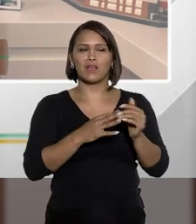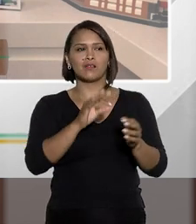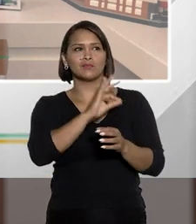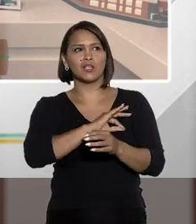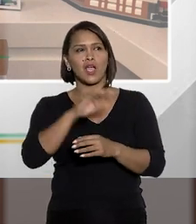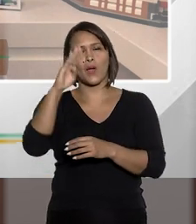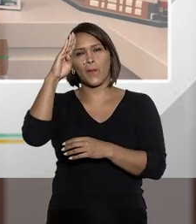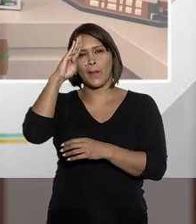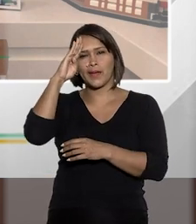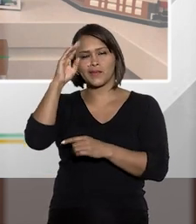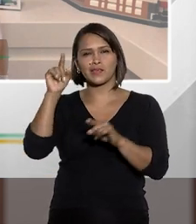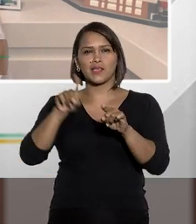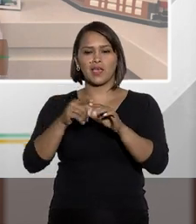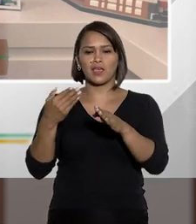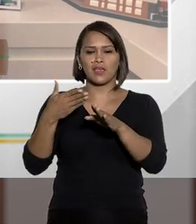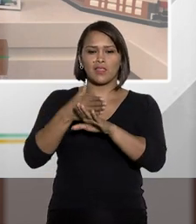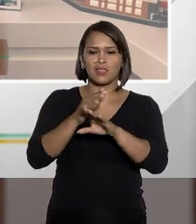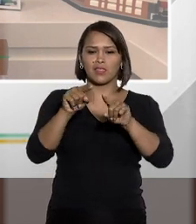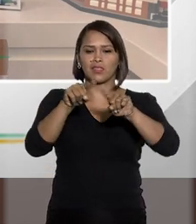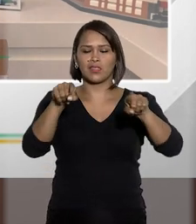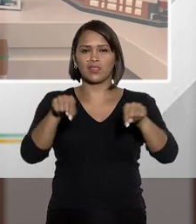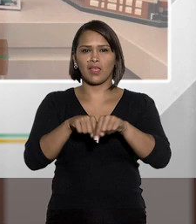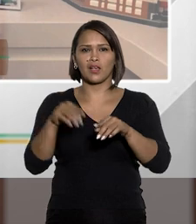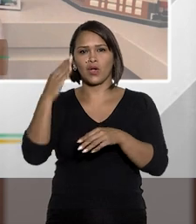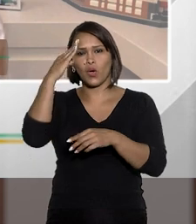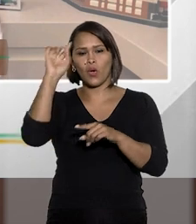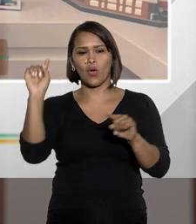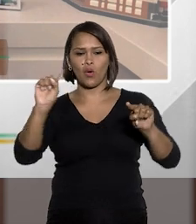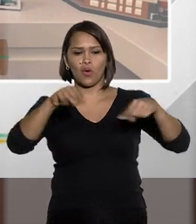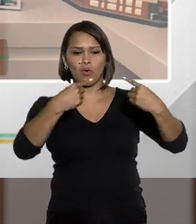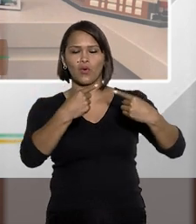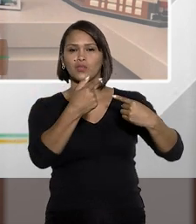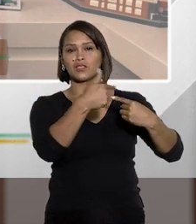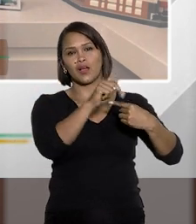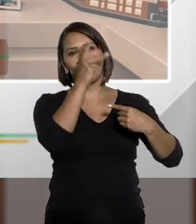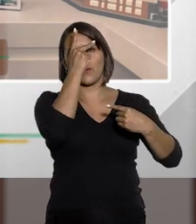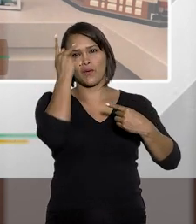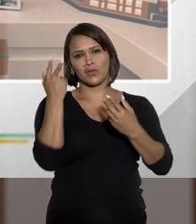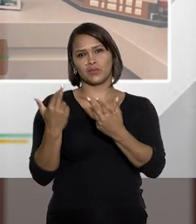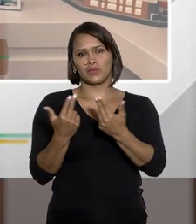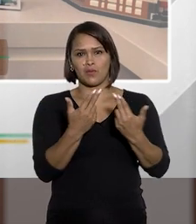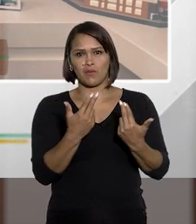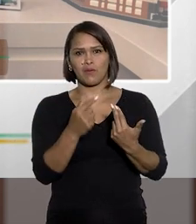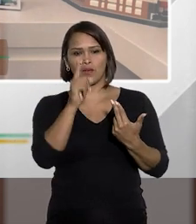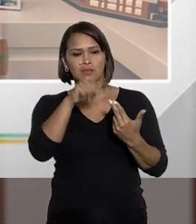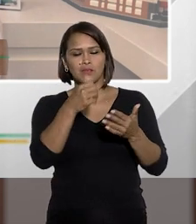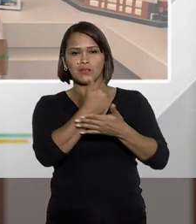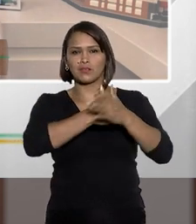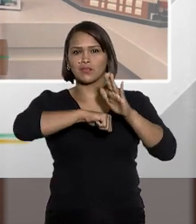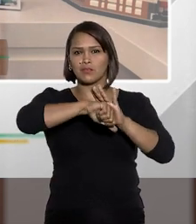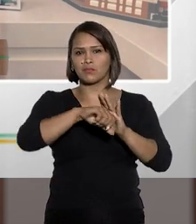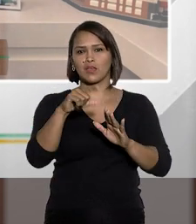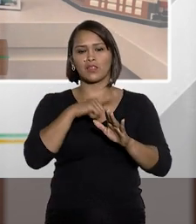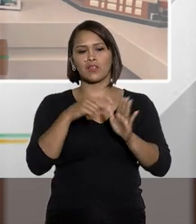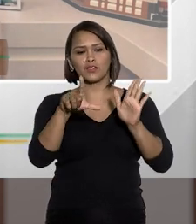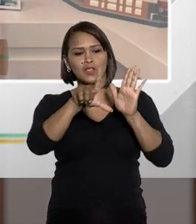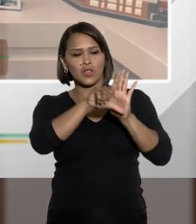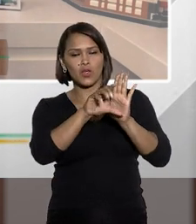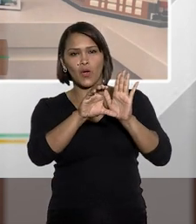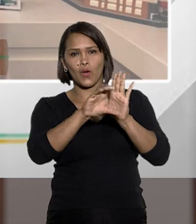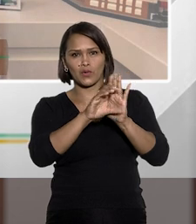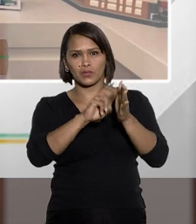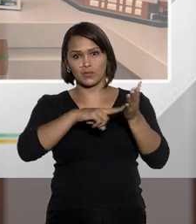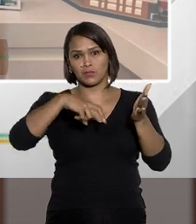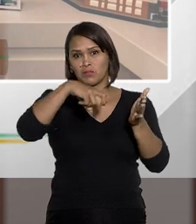militar do exército dentro de um quartel contra outro militar do exército, se esse crime não estivesse